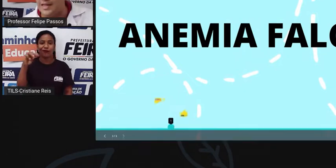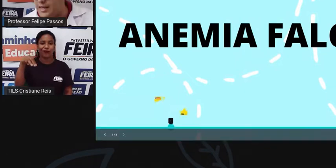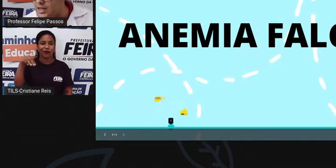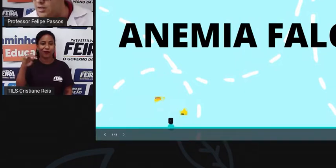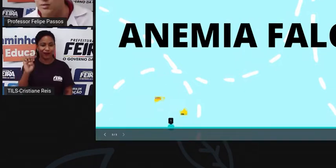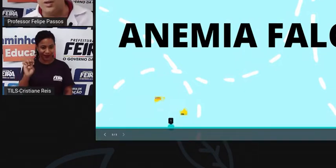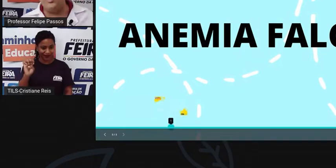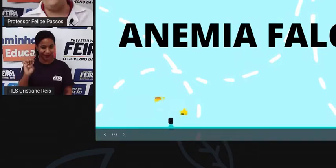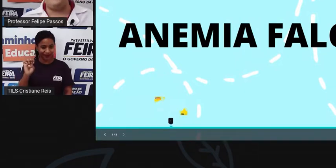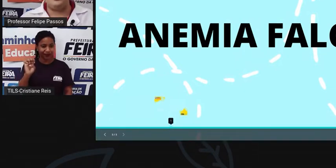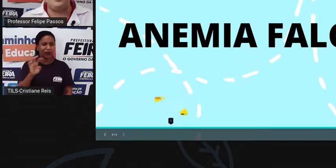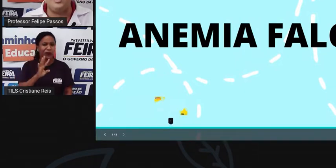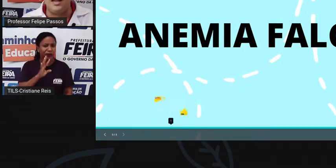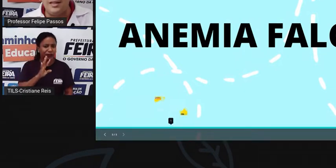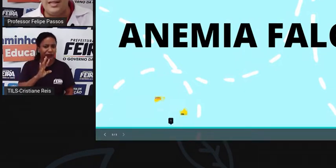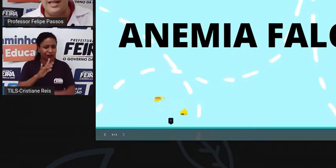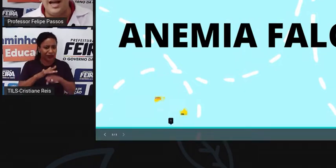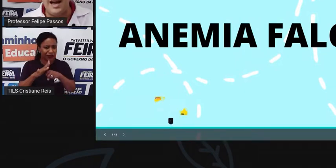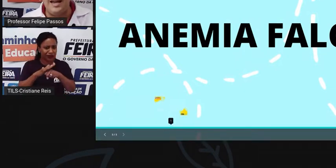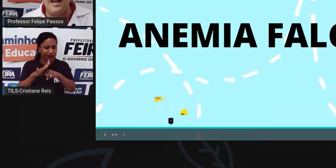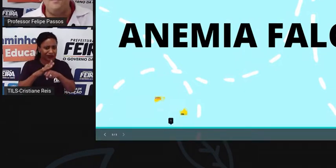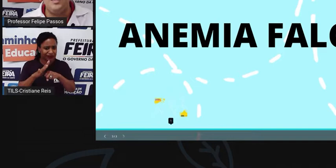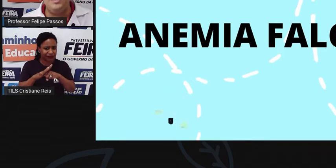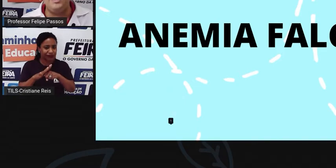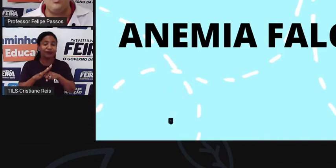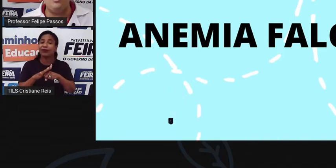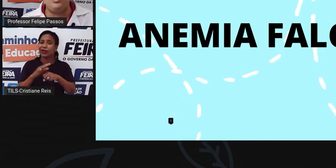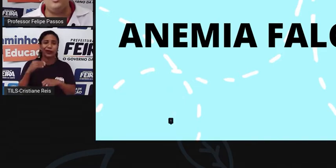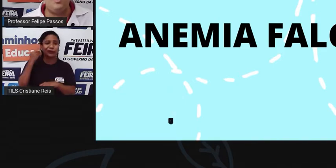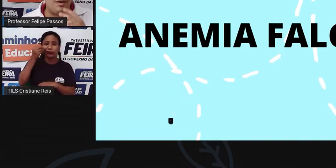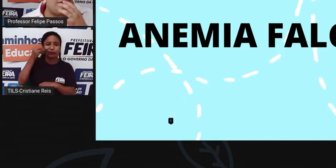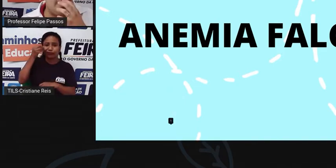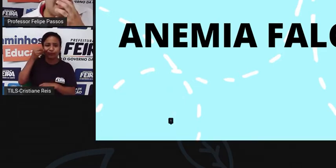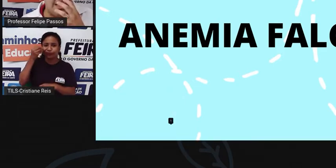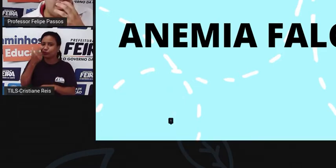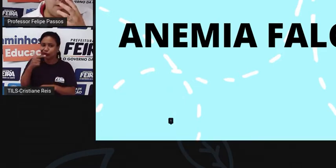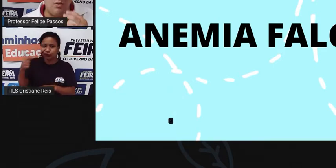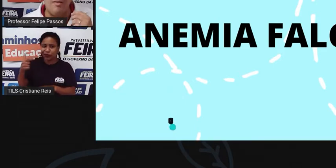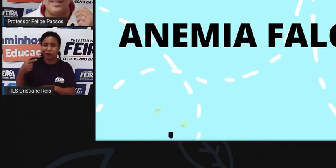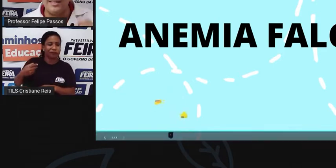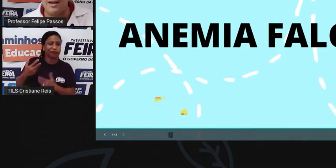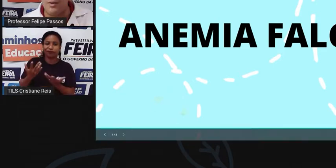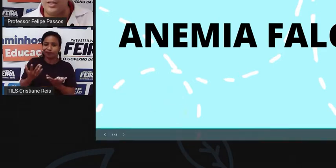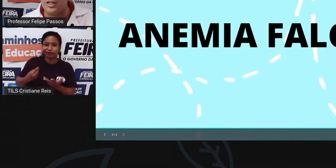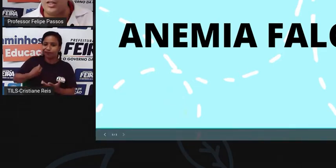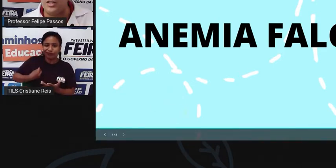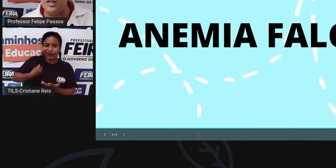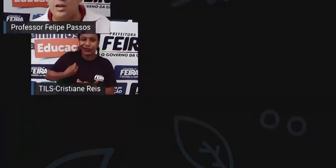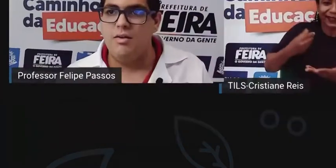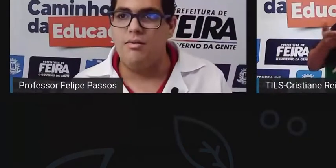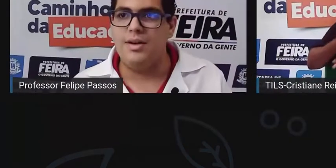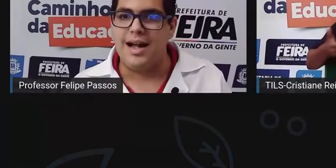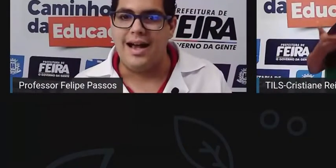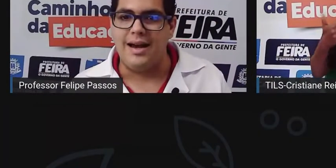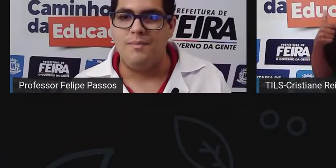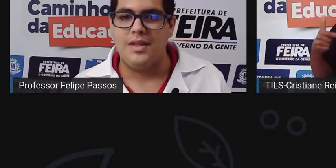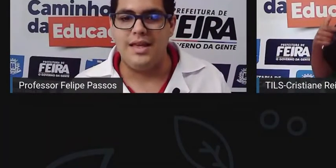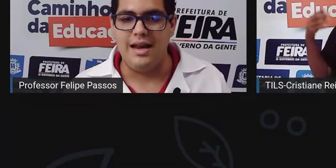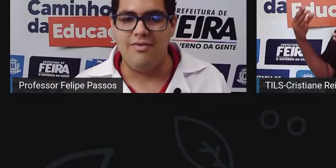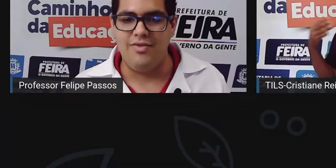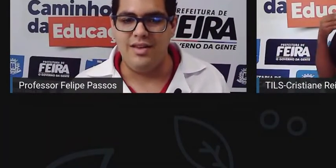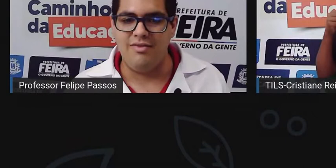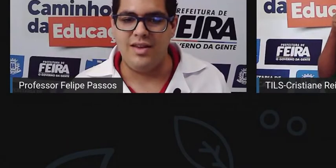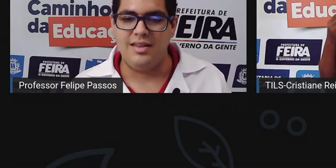especialista, não tenho vivência nessa área. Então eu trouxe para vocês aqui, para conversar com a gente, um cara